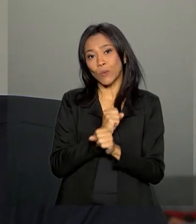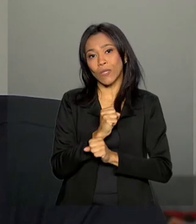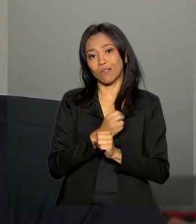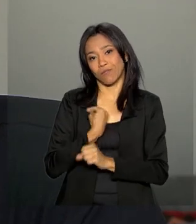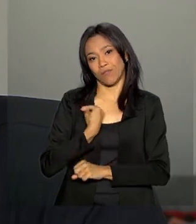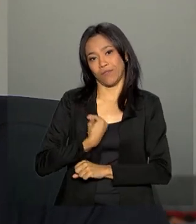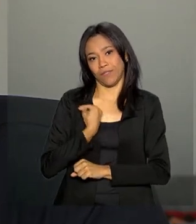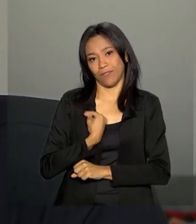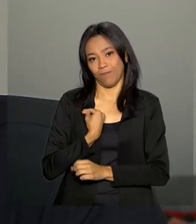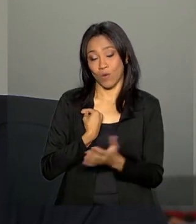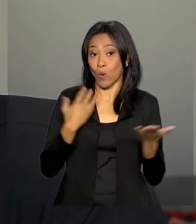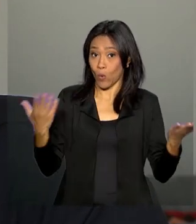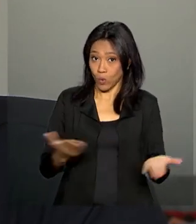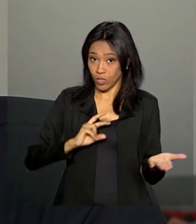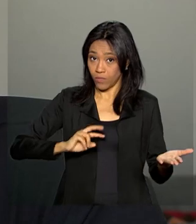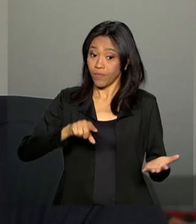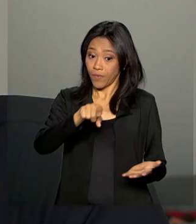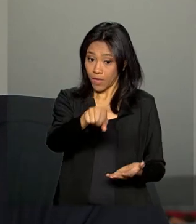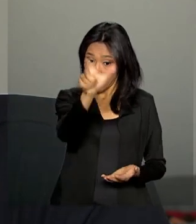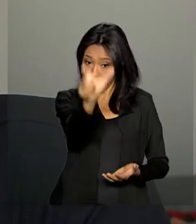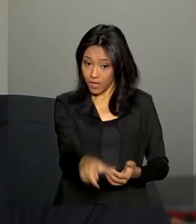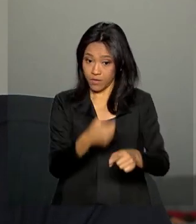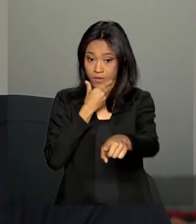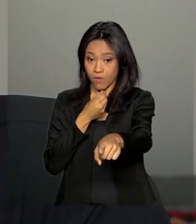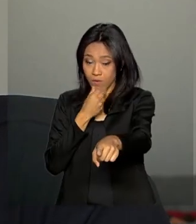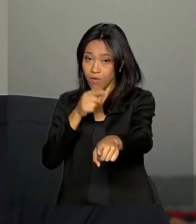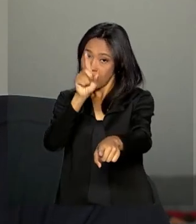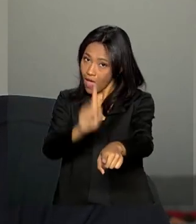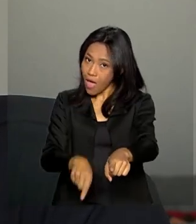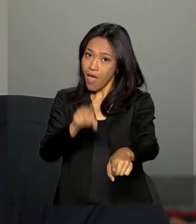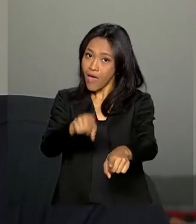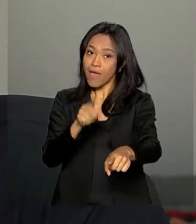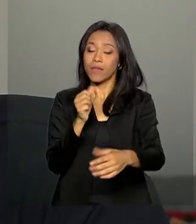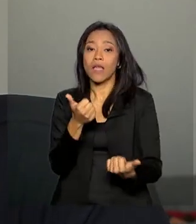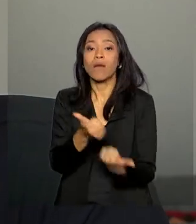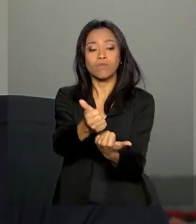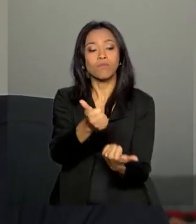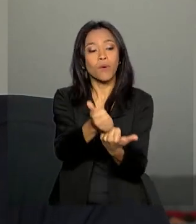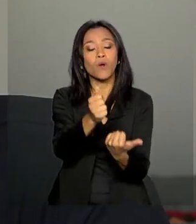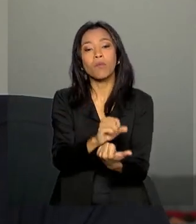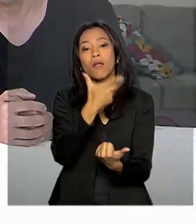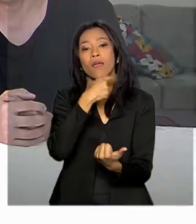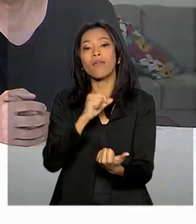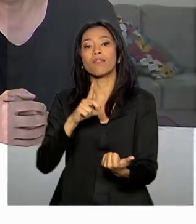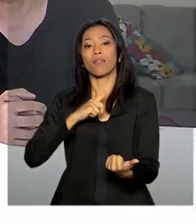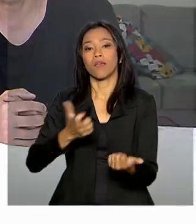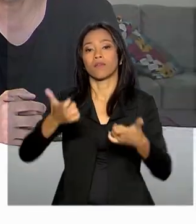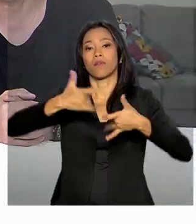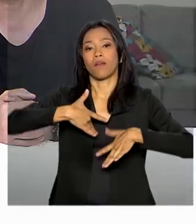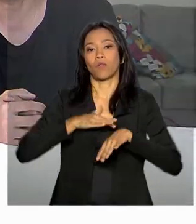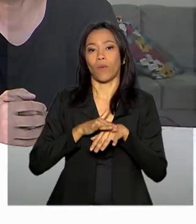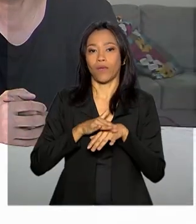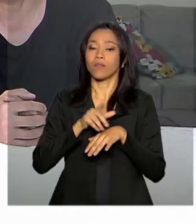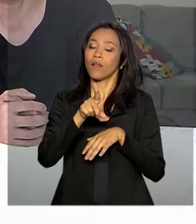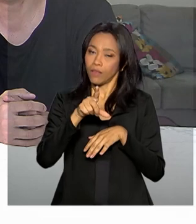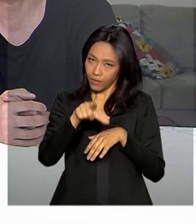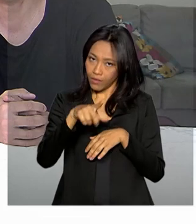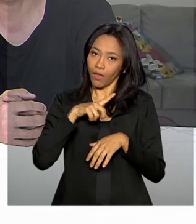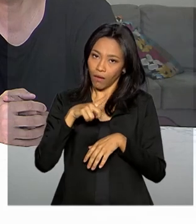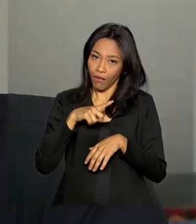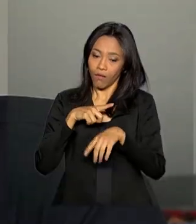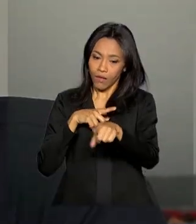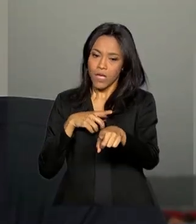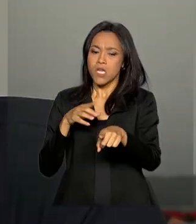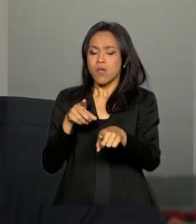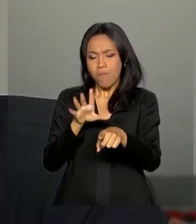Cristiano é presidente de uma ONG de assistência aos portadores de HIV e AIDS. Ele é soropositivo e diz que